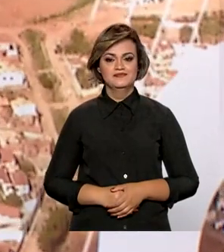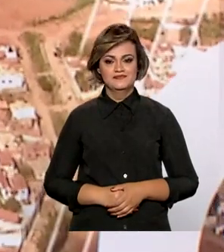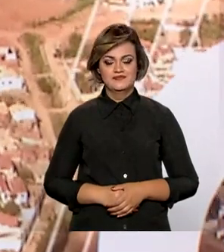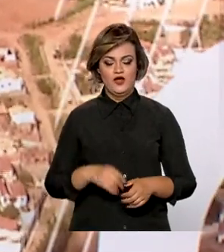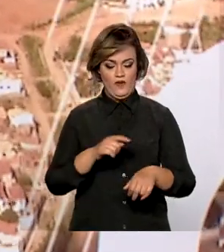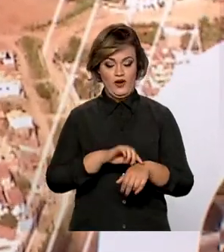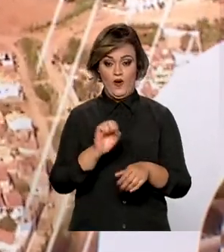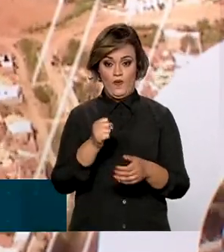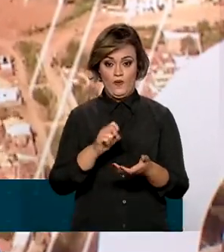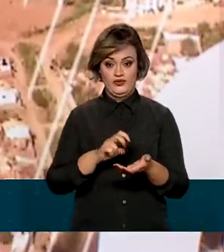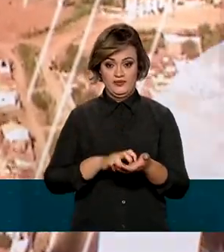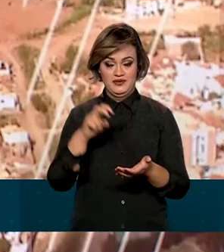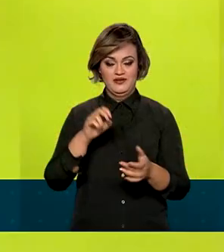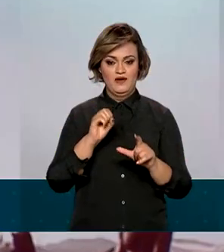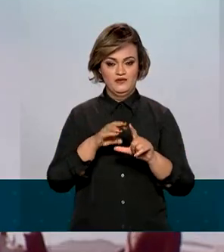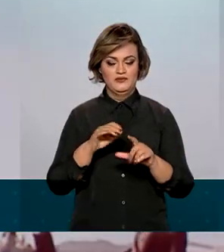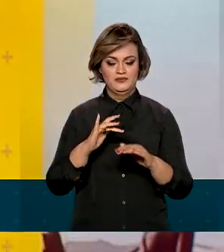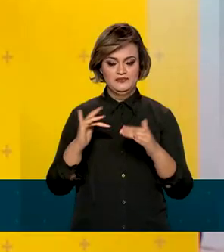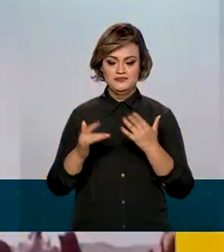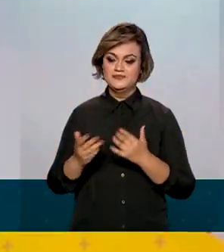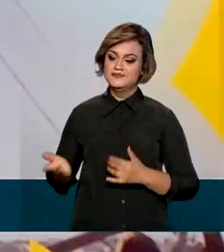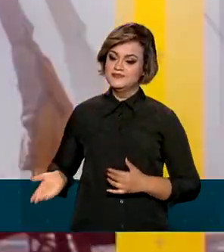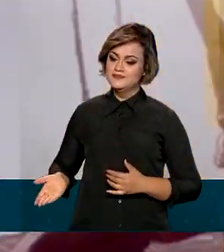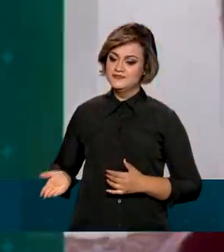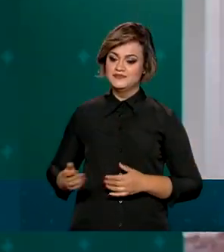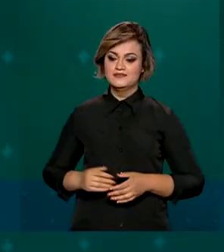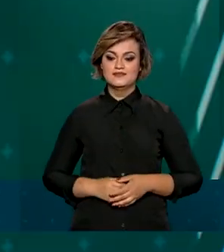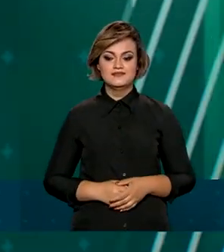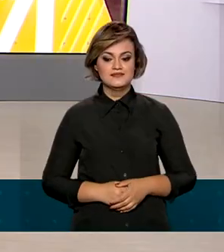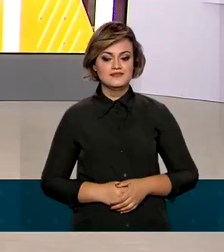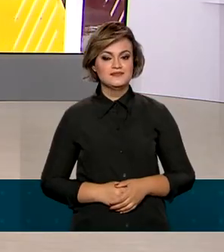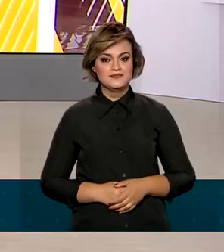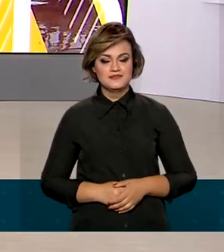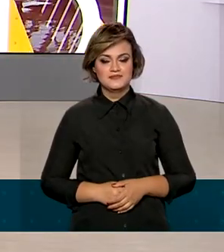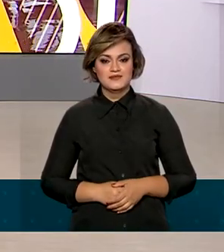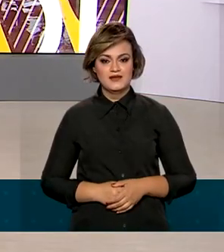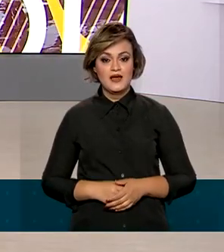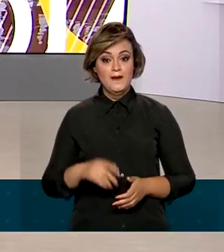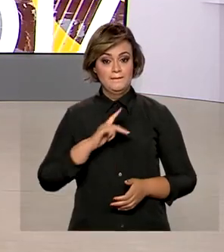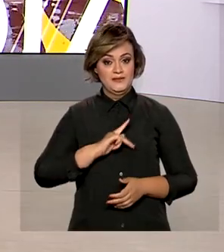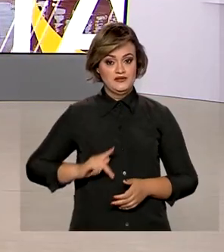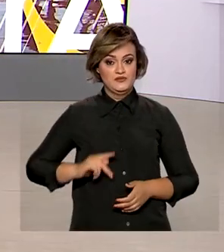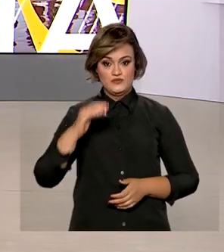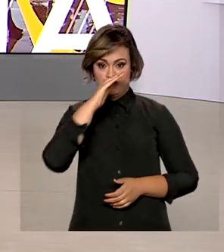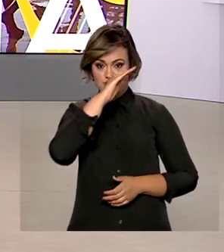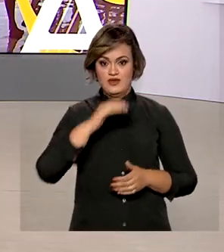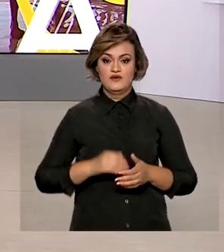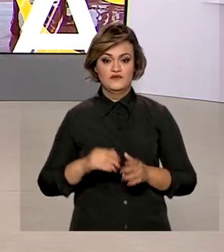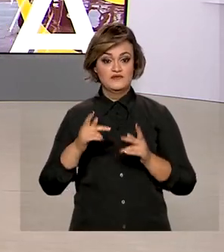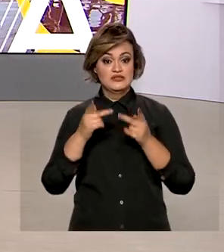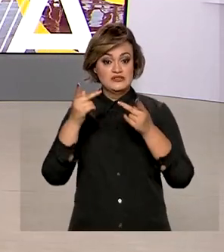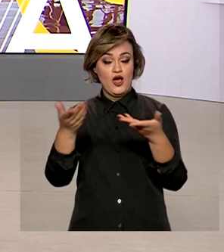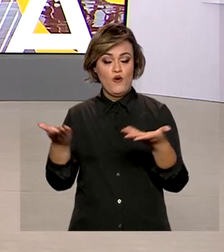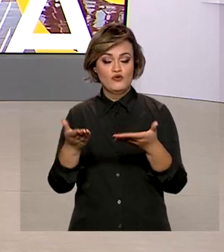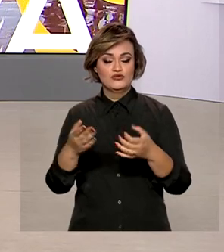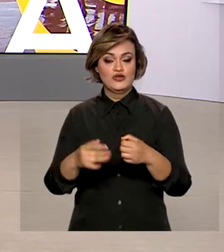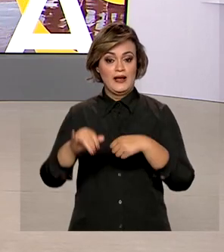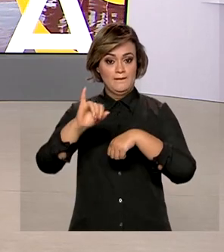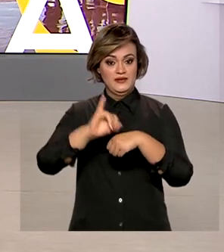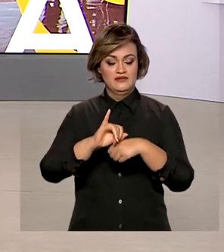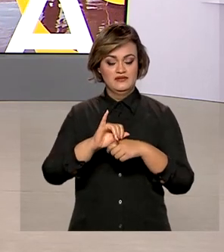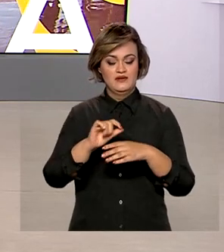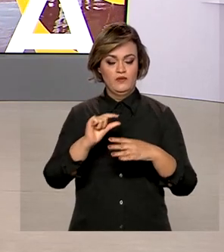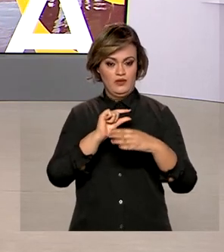Oito horas da manhã, estamos ao vivo também pelas redes sociais. O presidente Jair Bolsonaro visita hoje a Guiana.